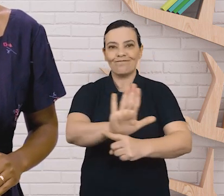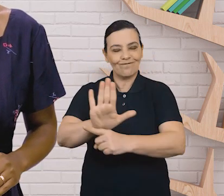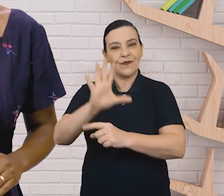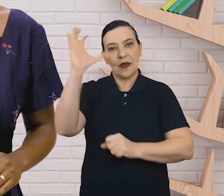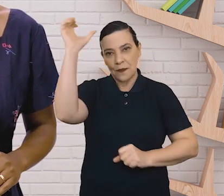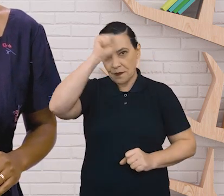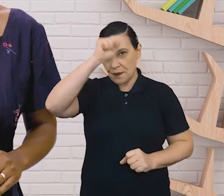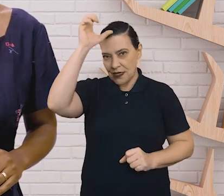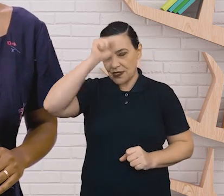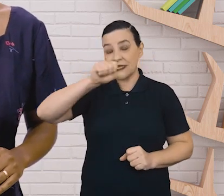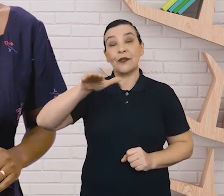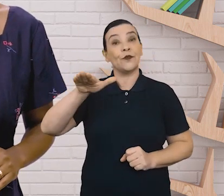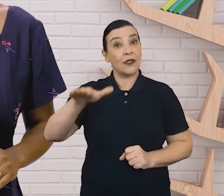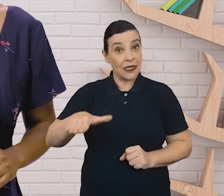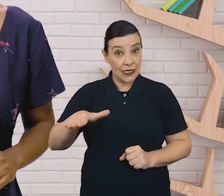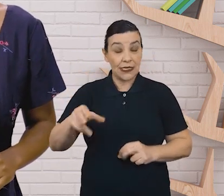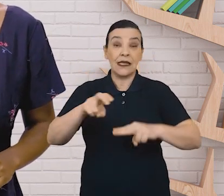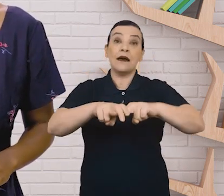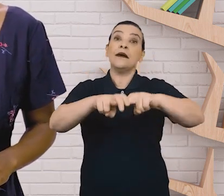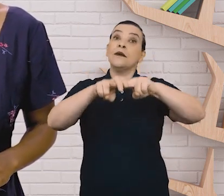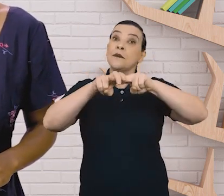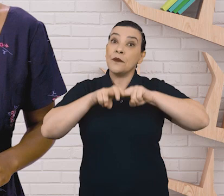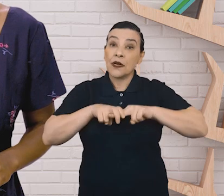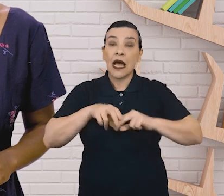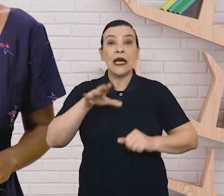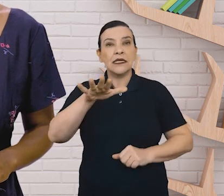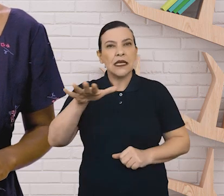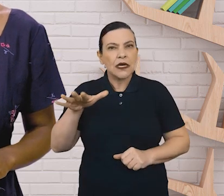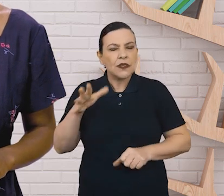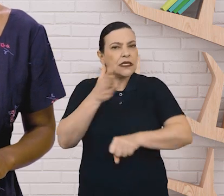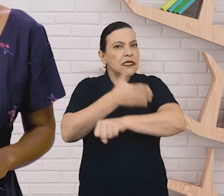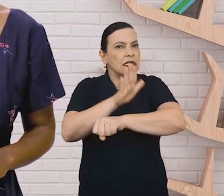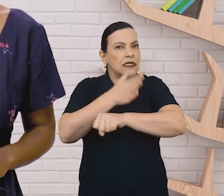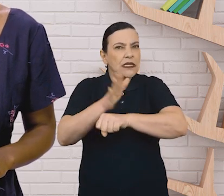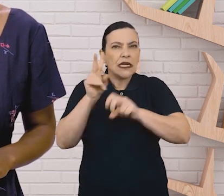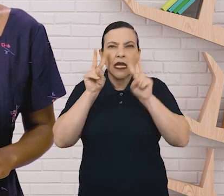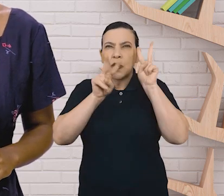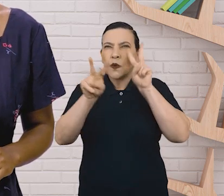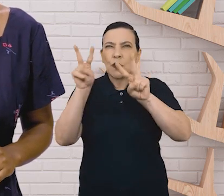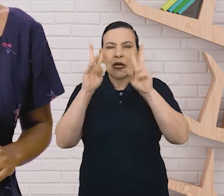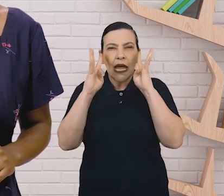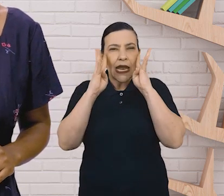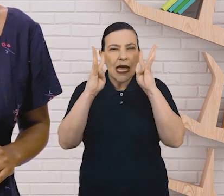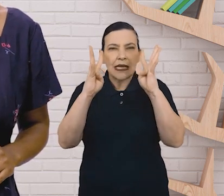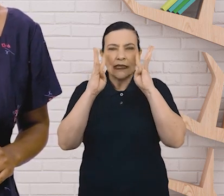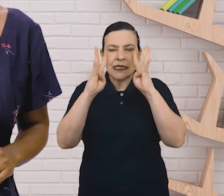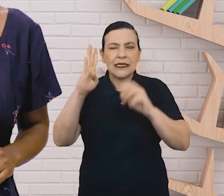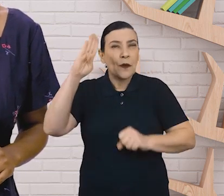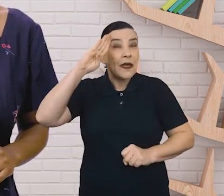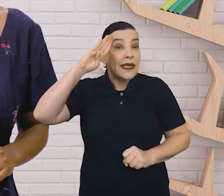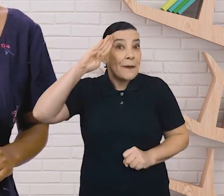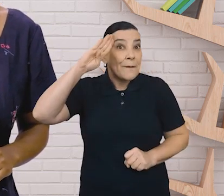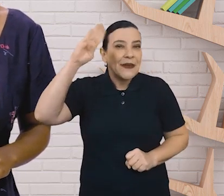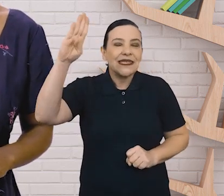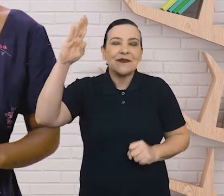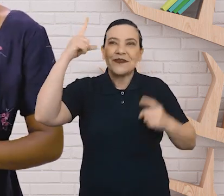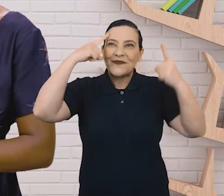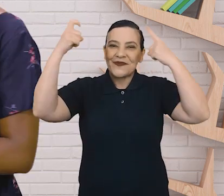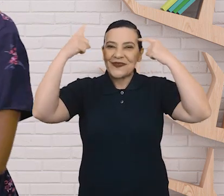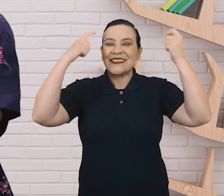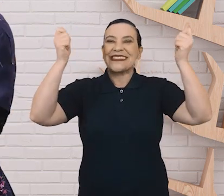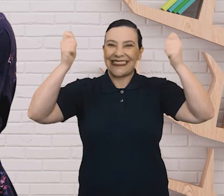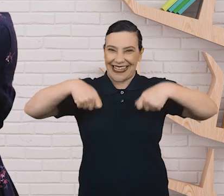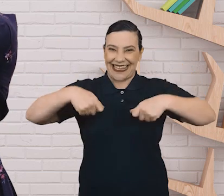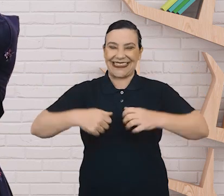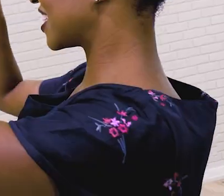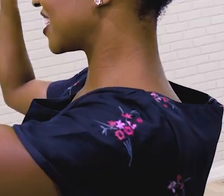aprendizado infantil. Por meio dela, a criança treina o olhar, a escuta e principalmente seu poder de imaginação.